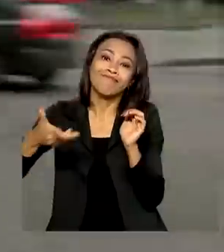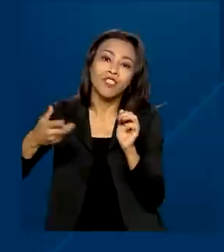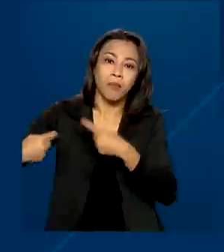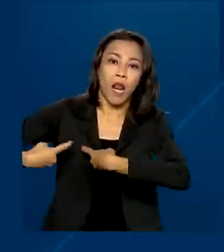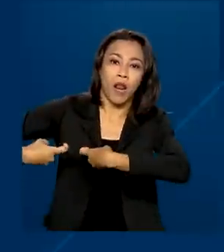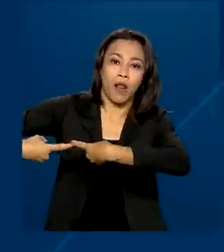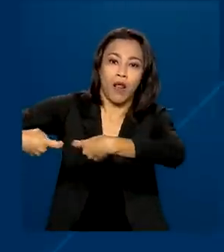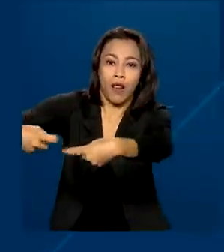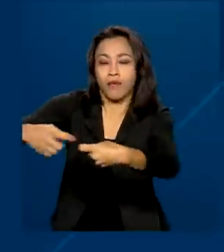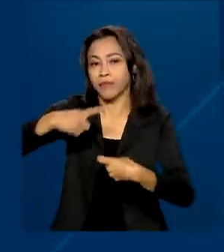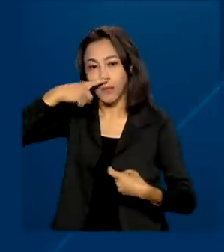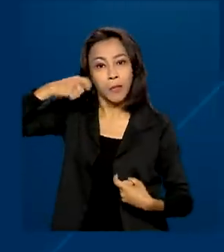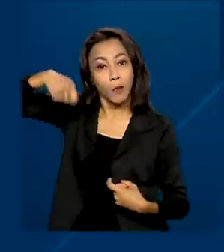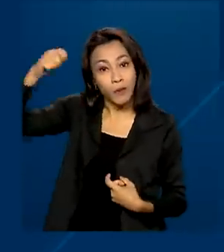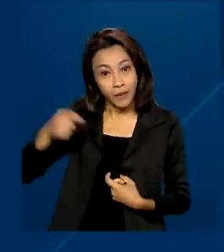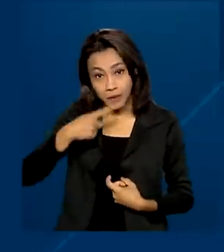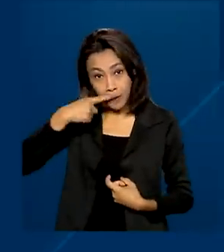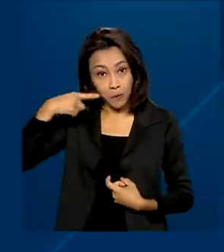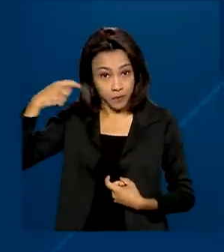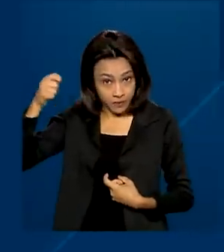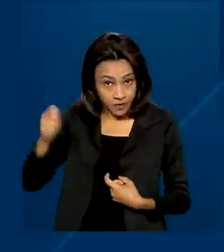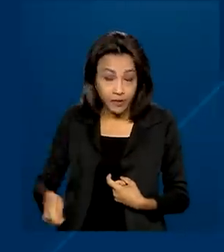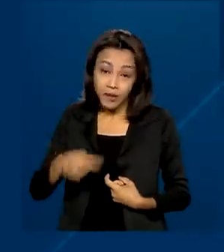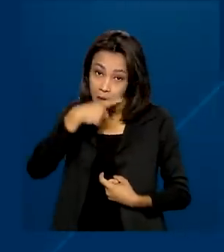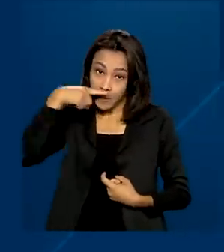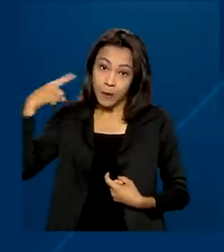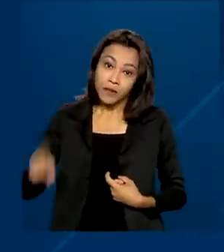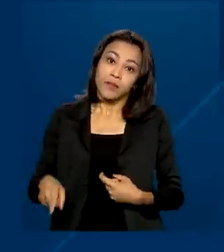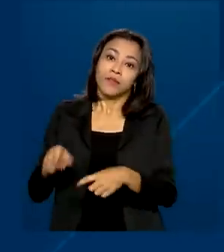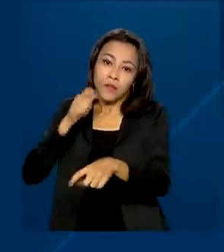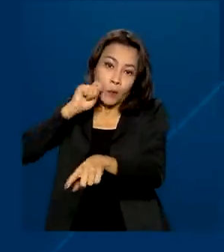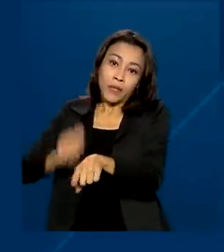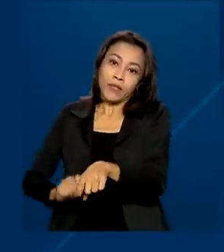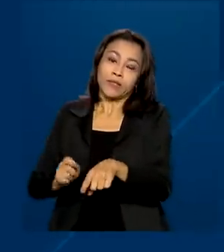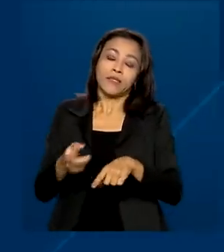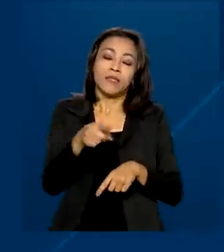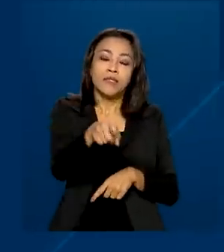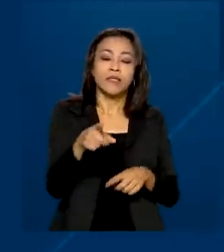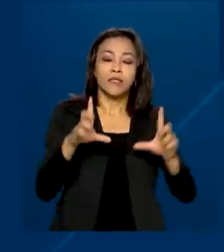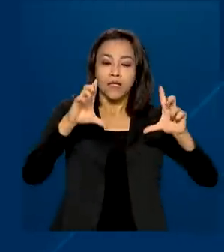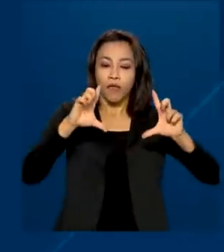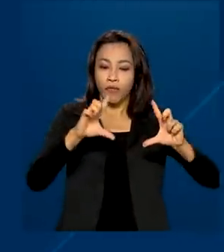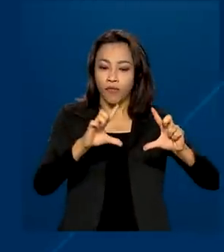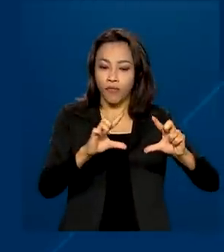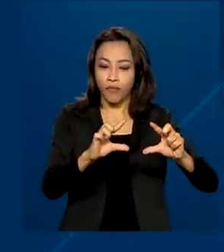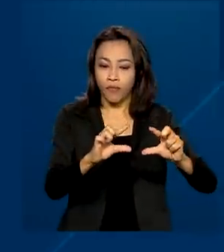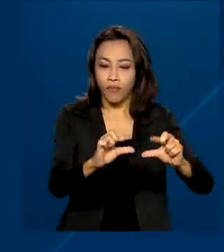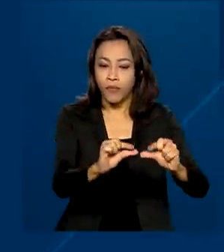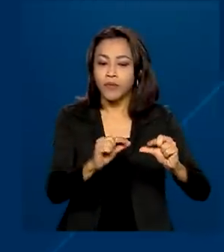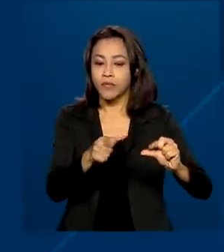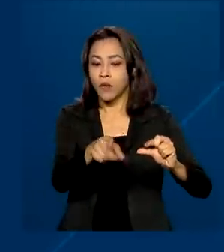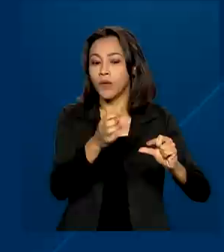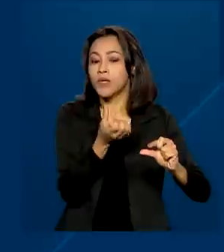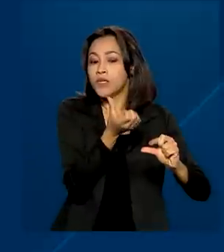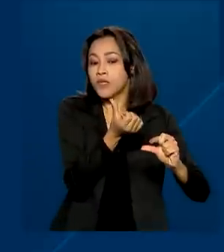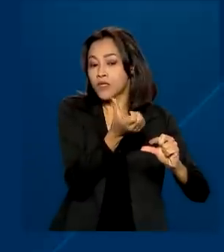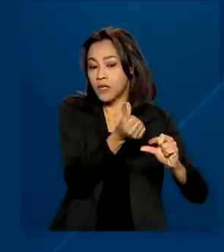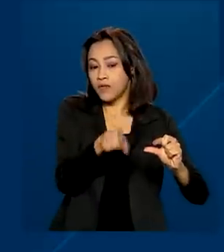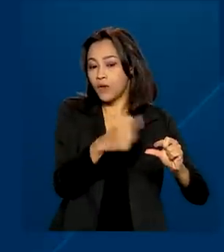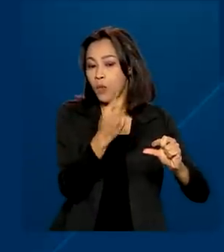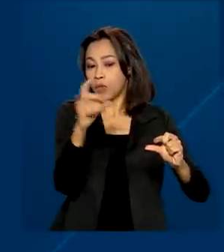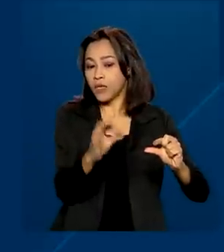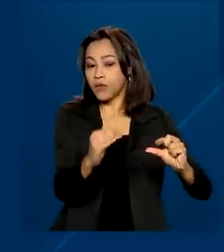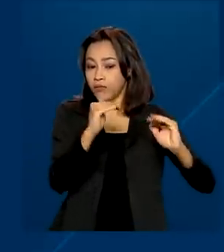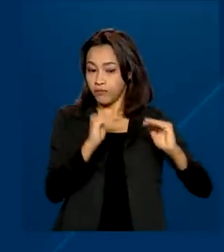De acordo com a previsão do FMI, o crescimento mundial desacelerou de 6,1% em 2021 para